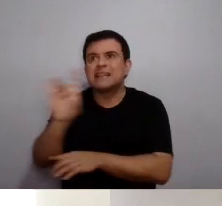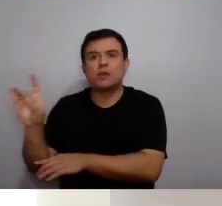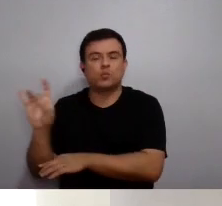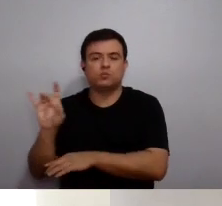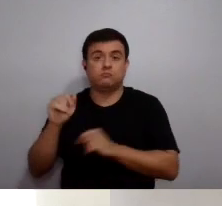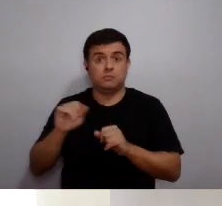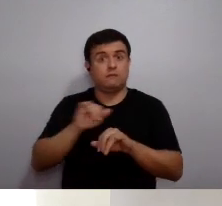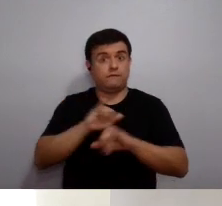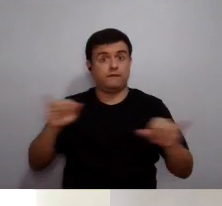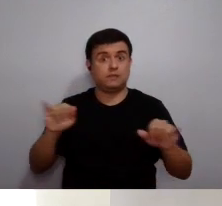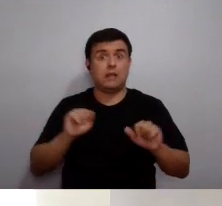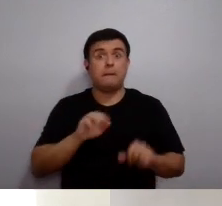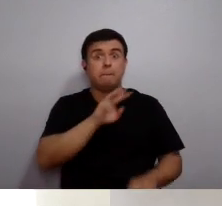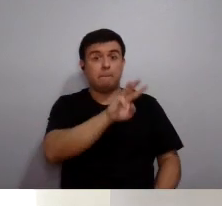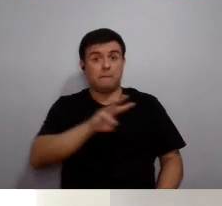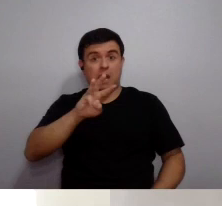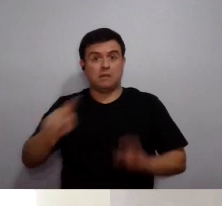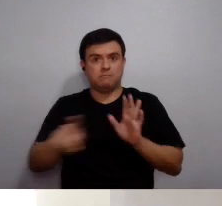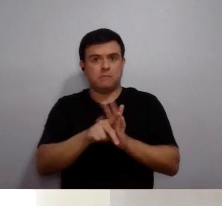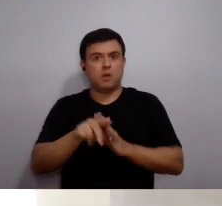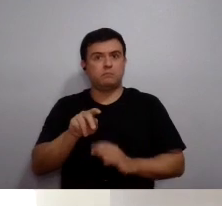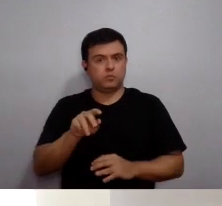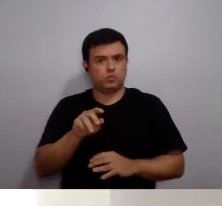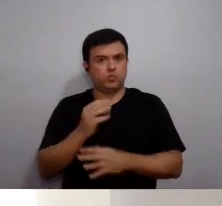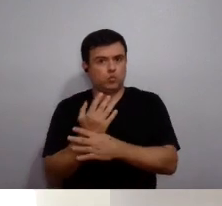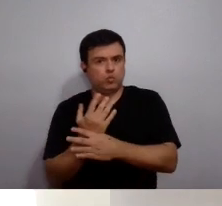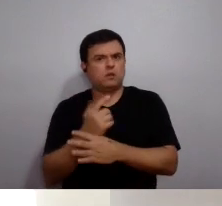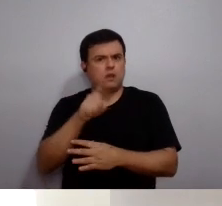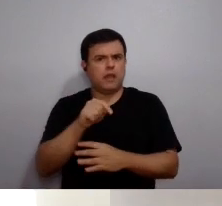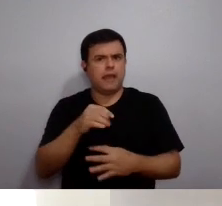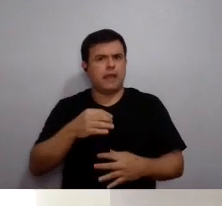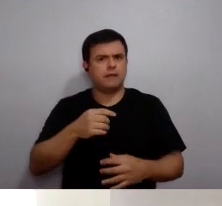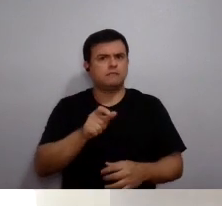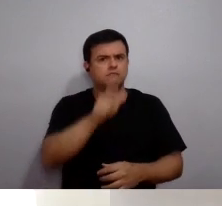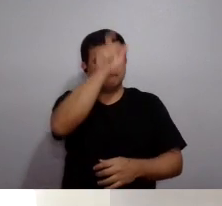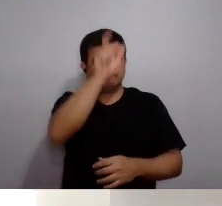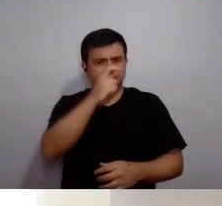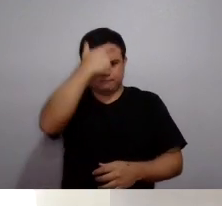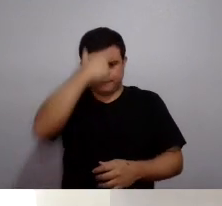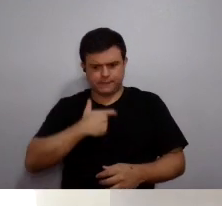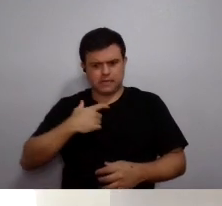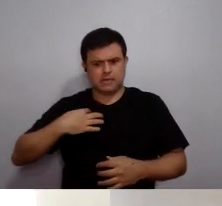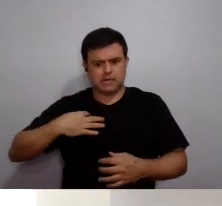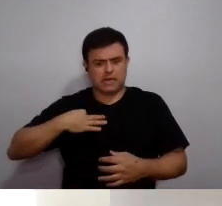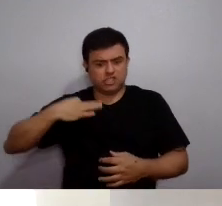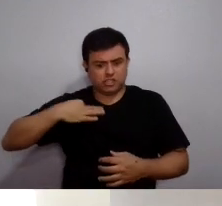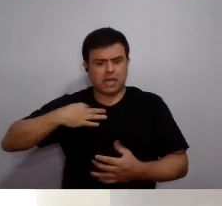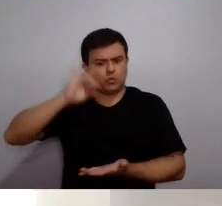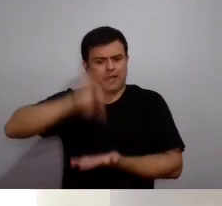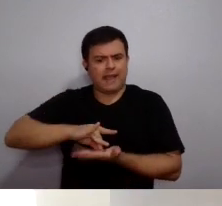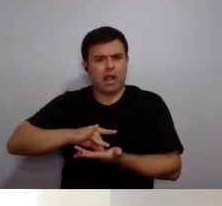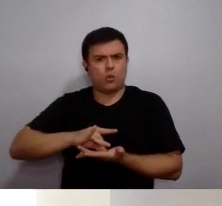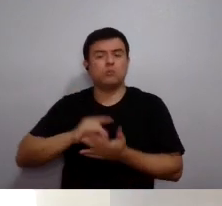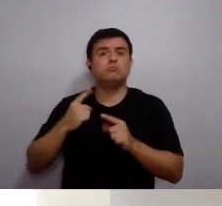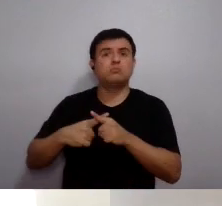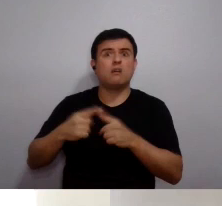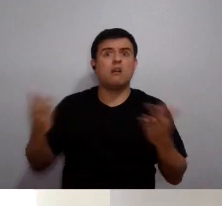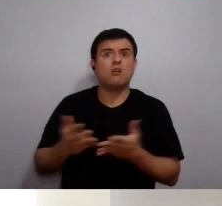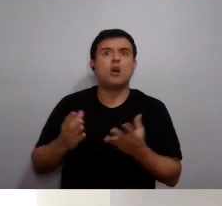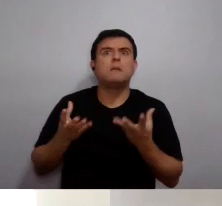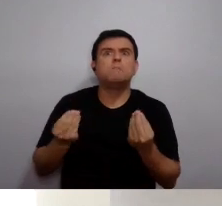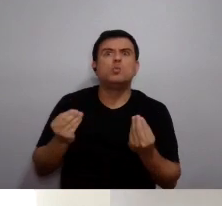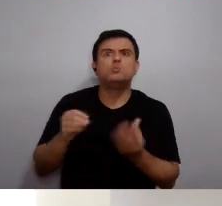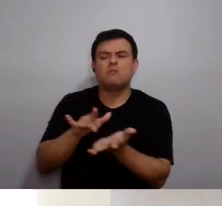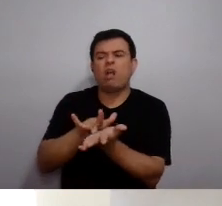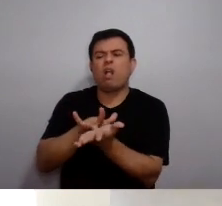a página da universidade é onde estará o candidato real, no mundo de fake news, no mundo de inverdades